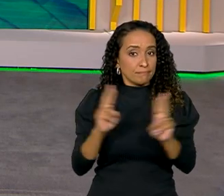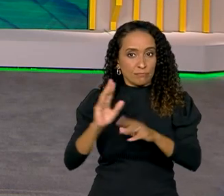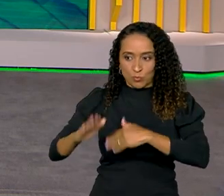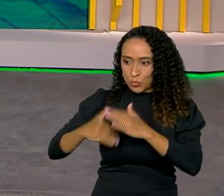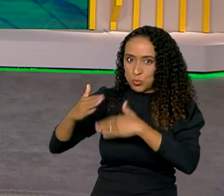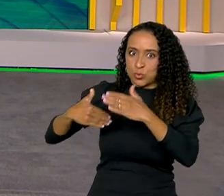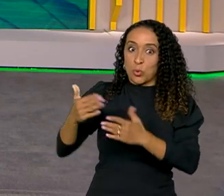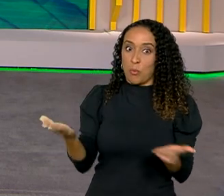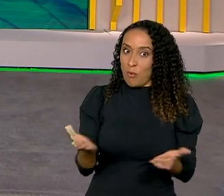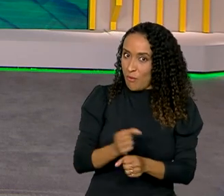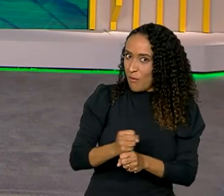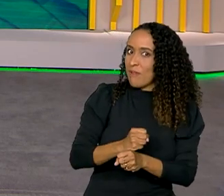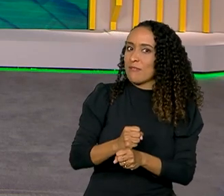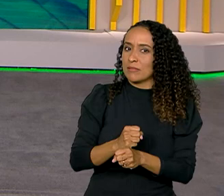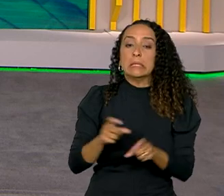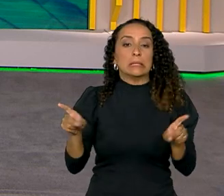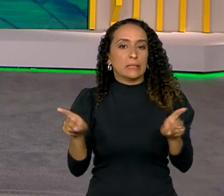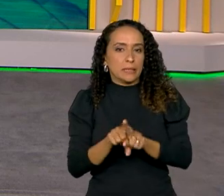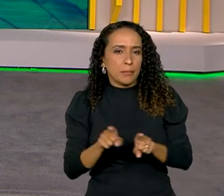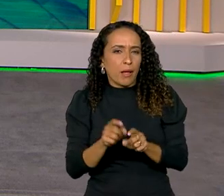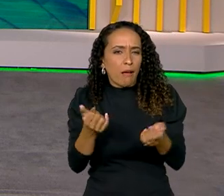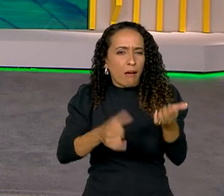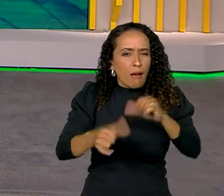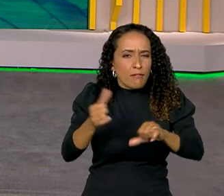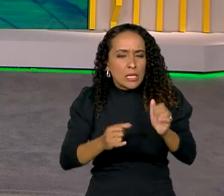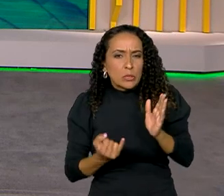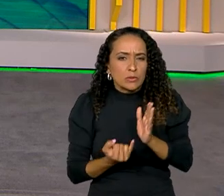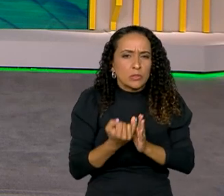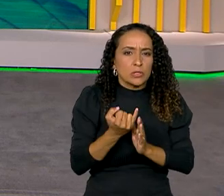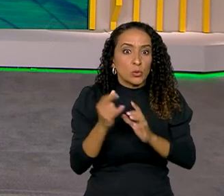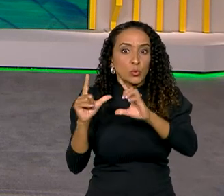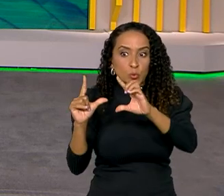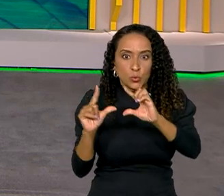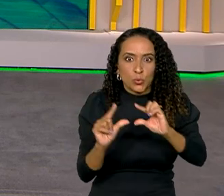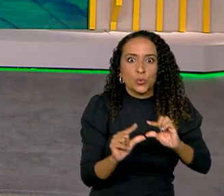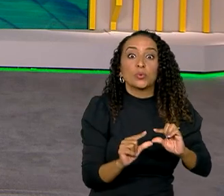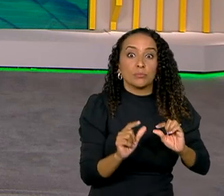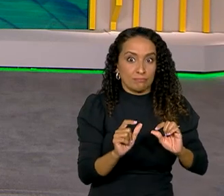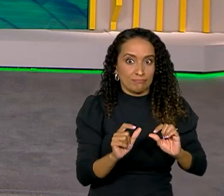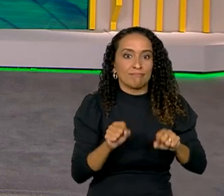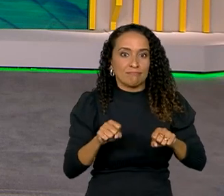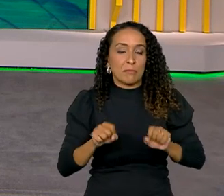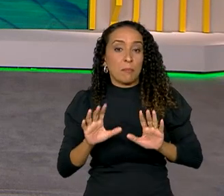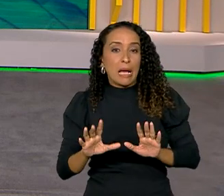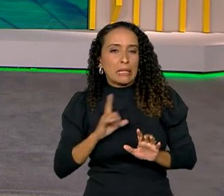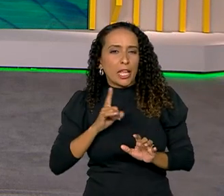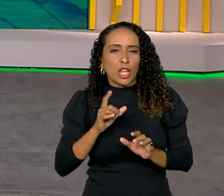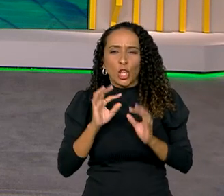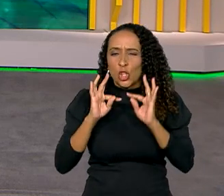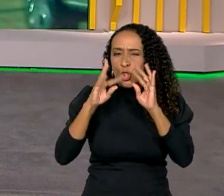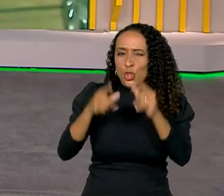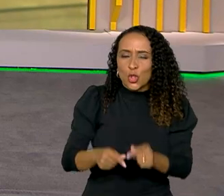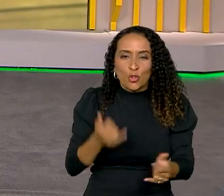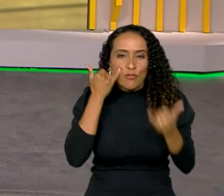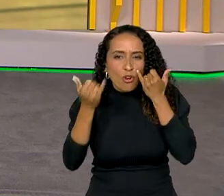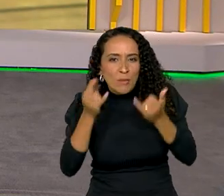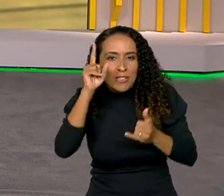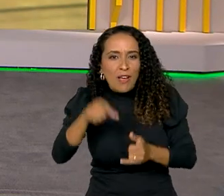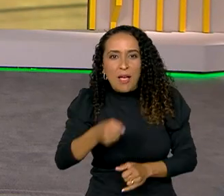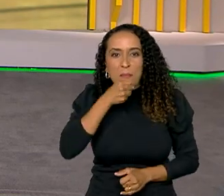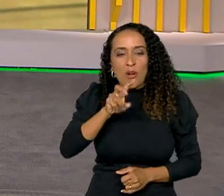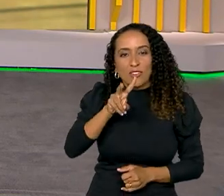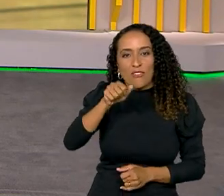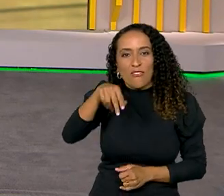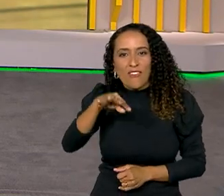crescimento para este ano e ao mesmo tempo avaliam que a inflação está desacelerando. Mas quem tem todos os detalhes é a repórter